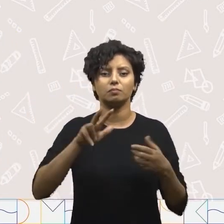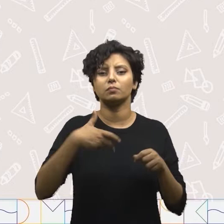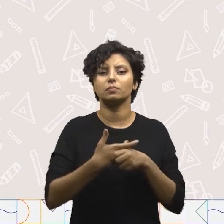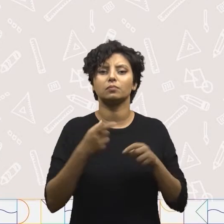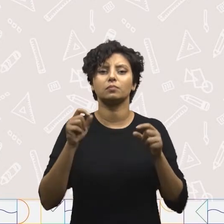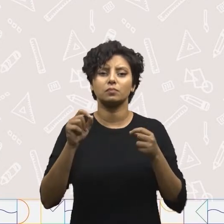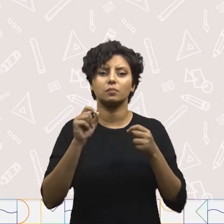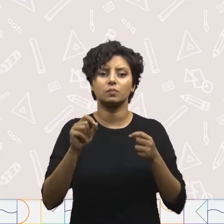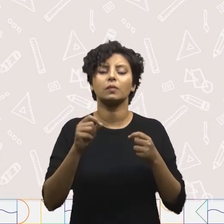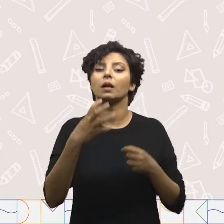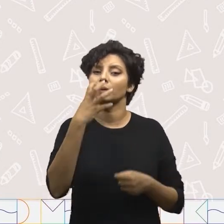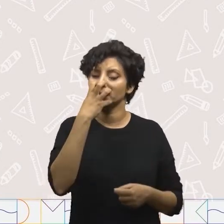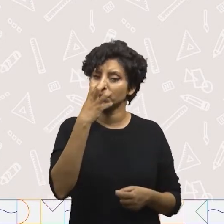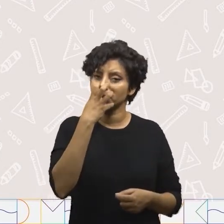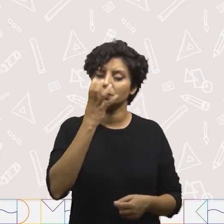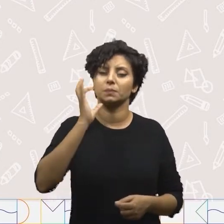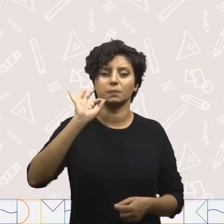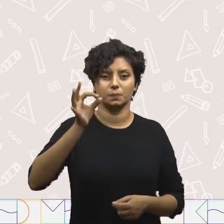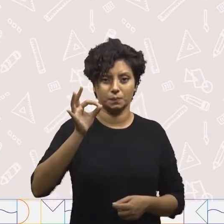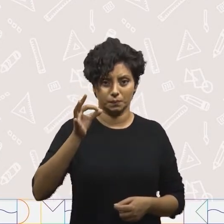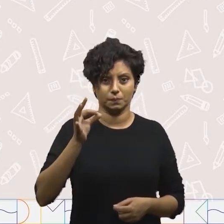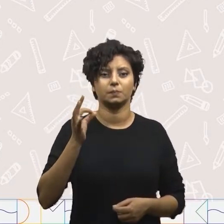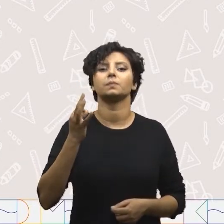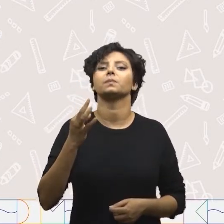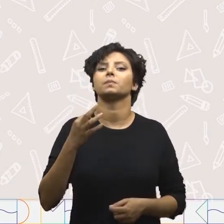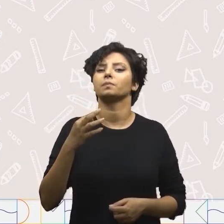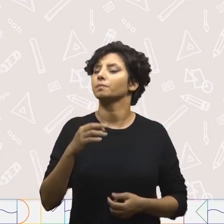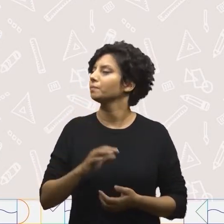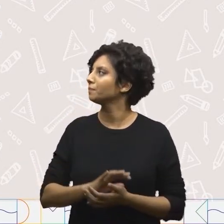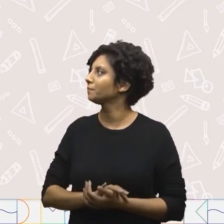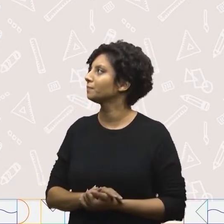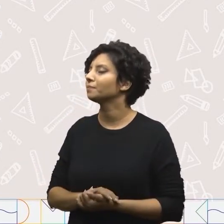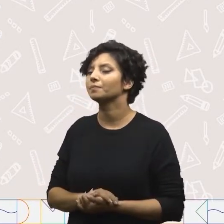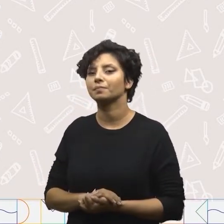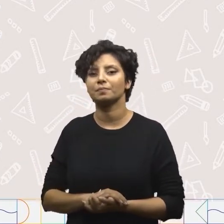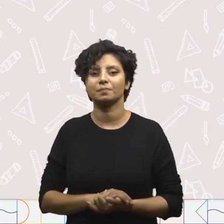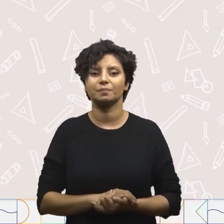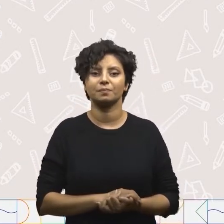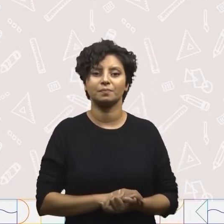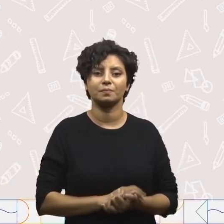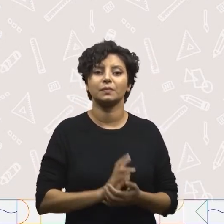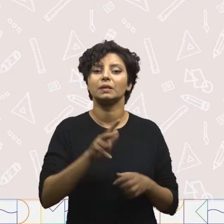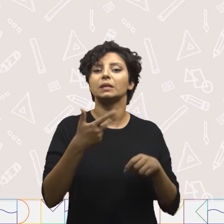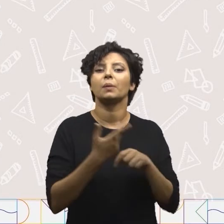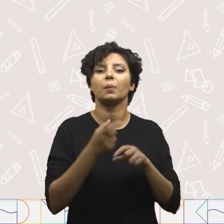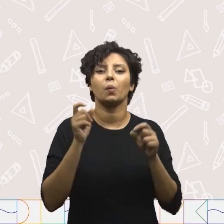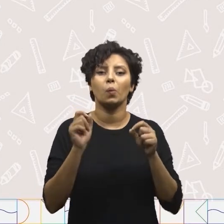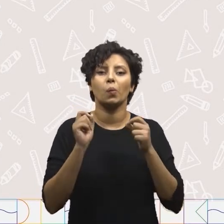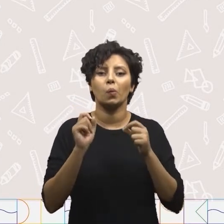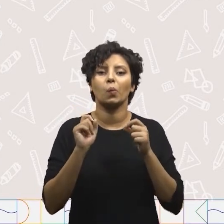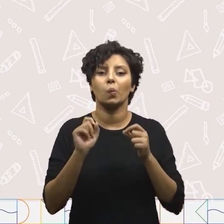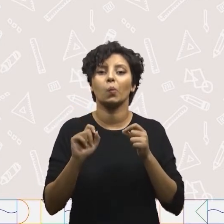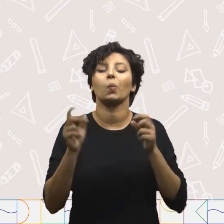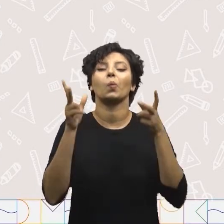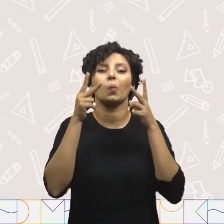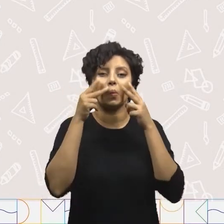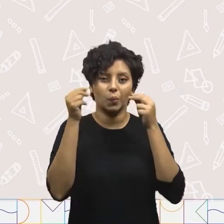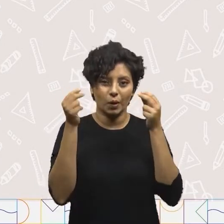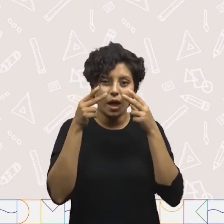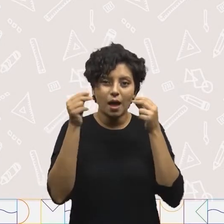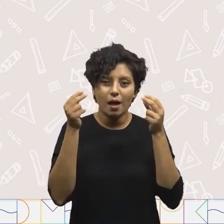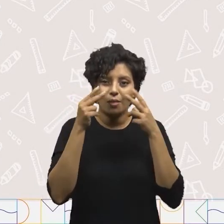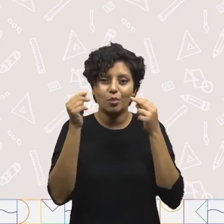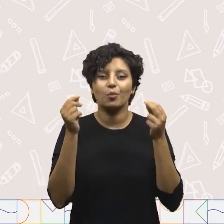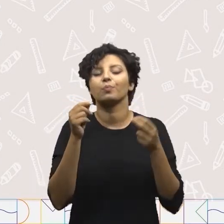Depois dela vem o cachorro. Ele tem 40 quilos. Em seguida, nós